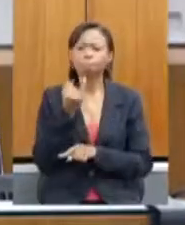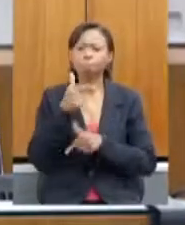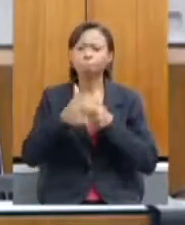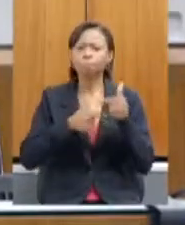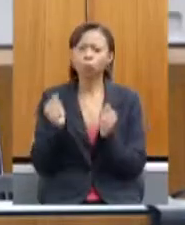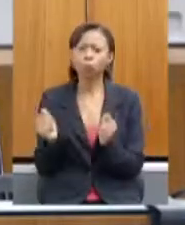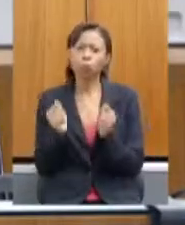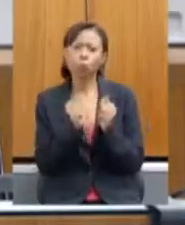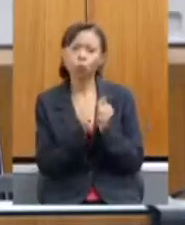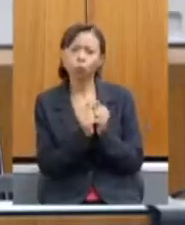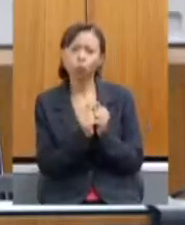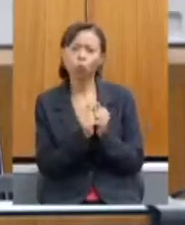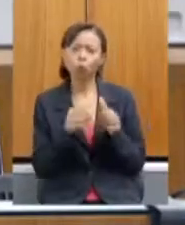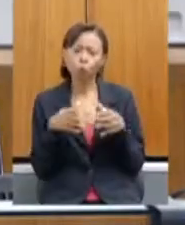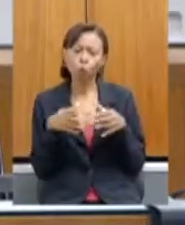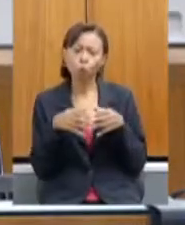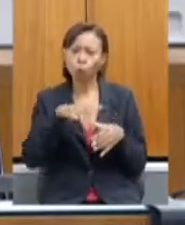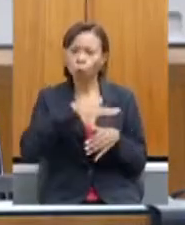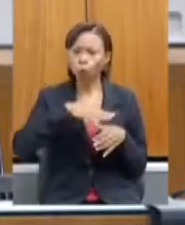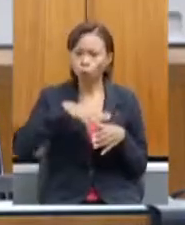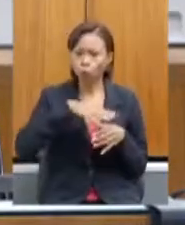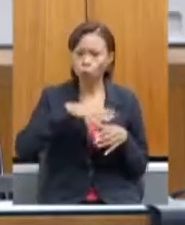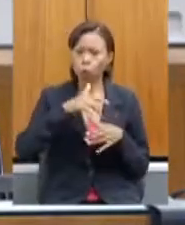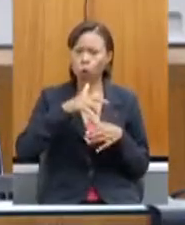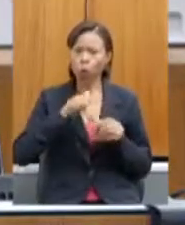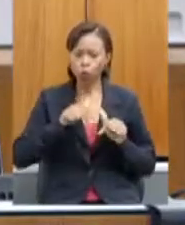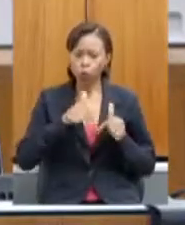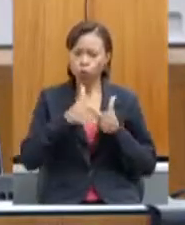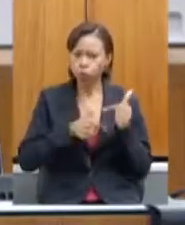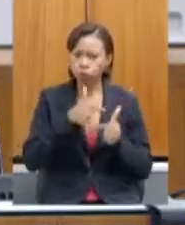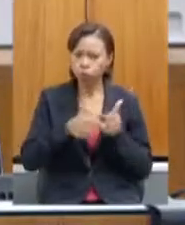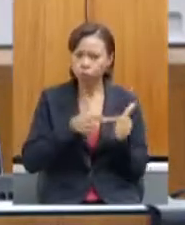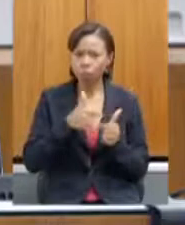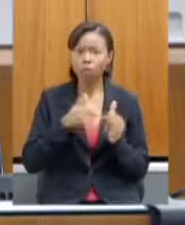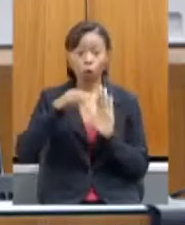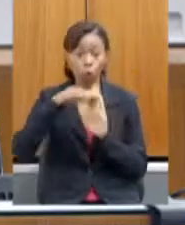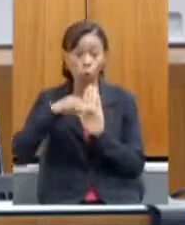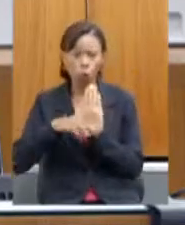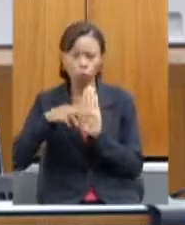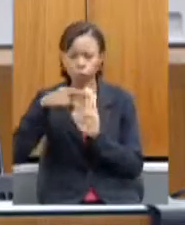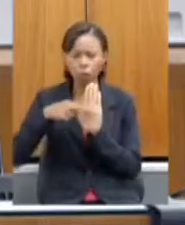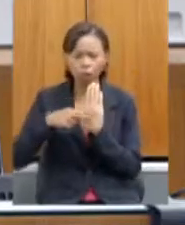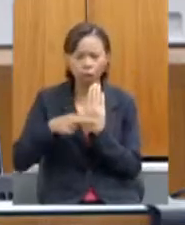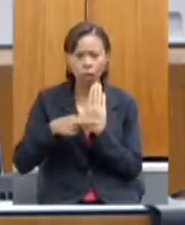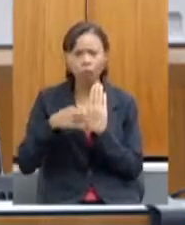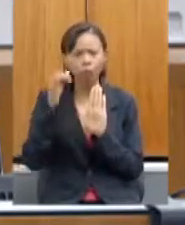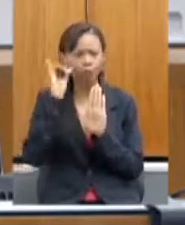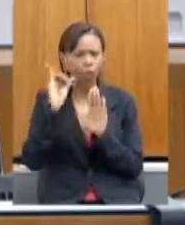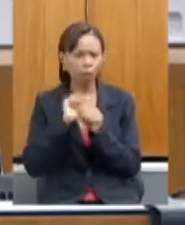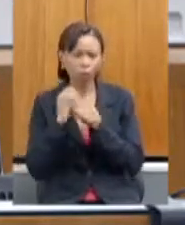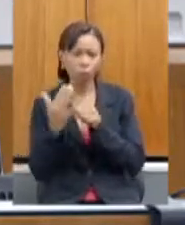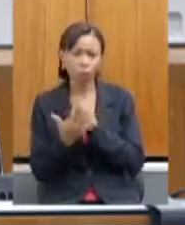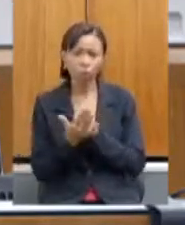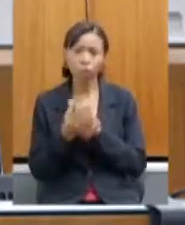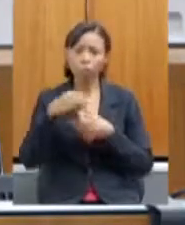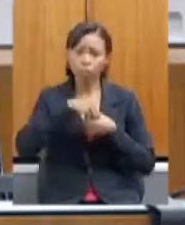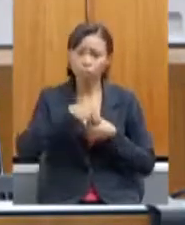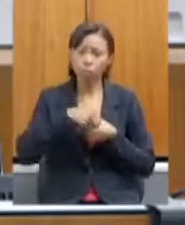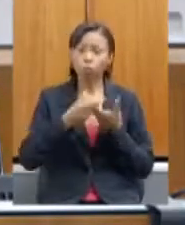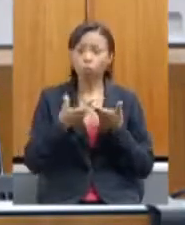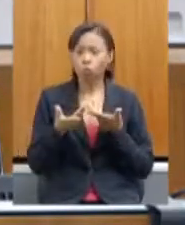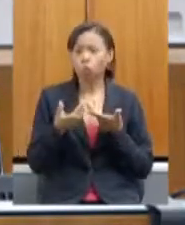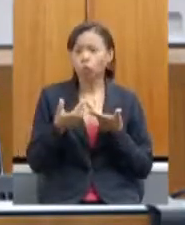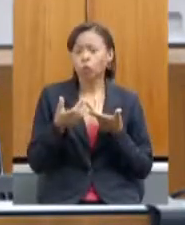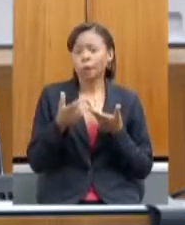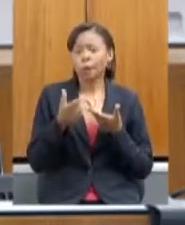produtivo, preparando um protocolo de prevenção do coronavírus nos frigoríficos para que nenhum frigorífico fosse fechado até então.